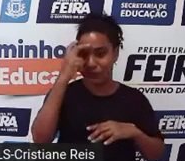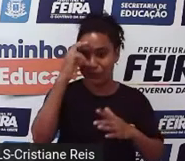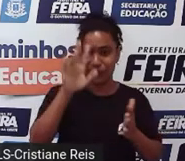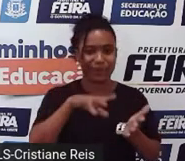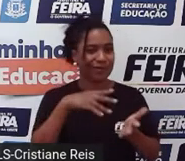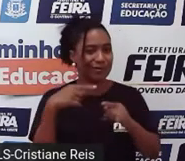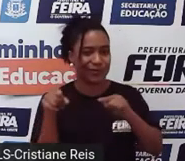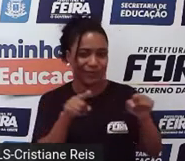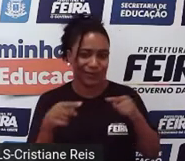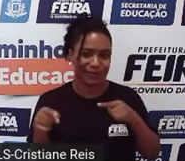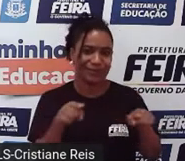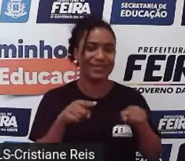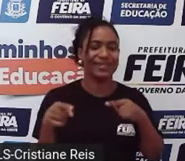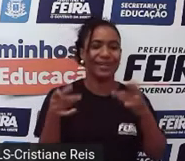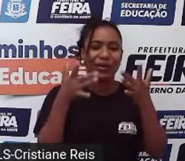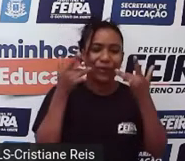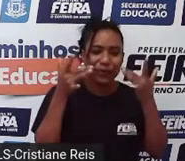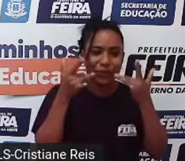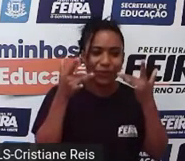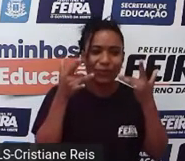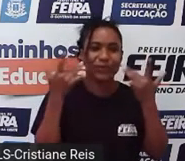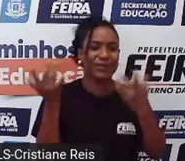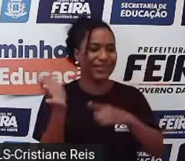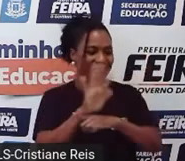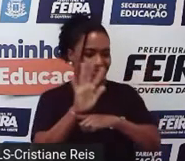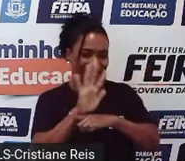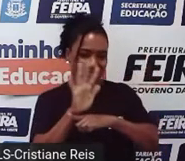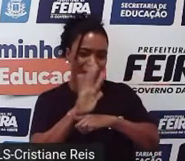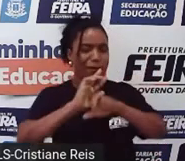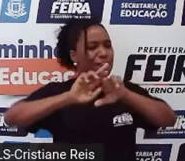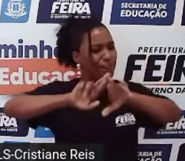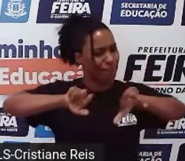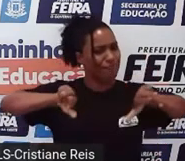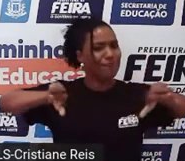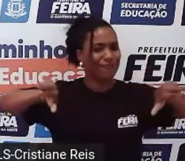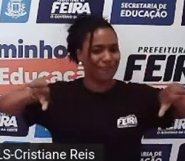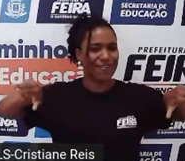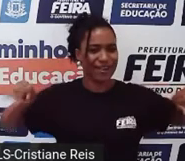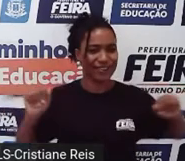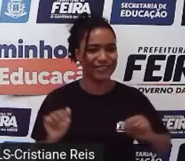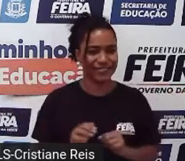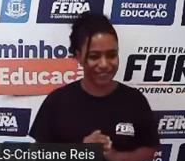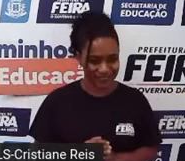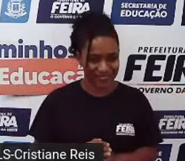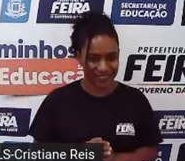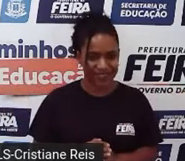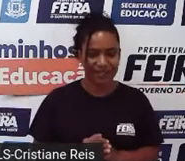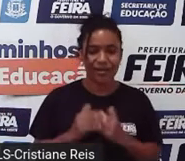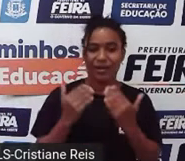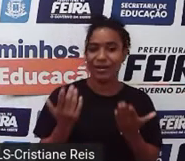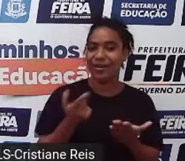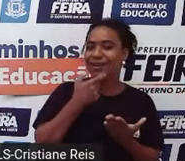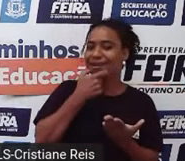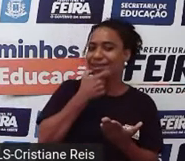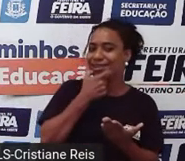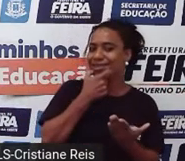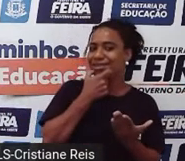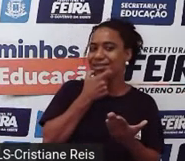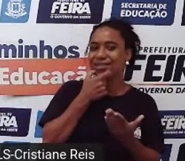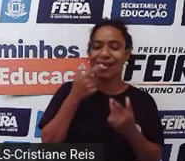visuais, por exemplo, a música, o cinema, dentre outros, vinculadas à língua inglesa,